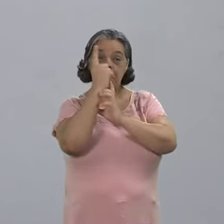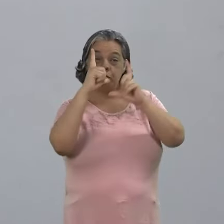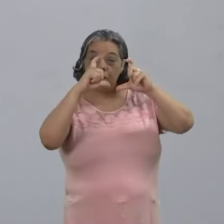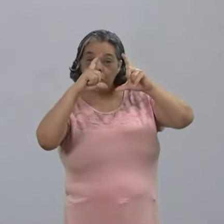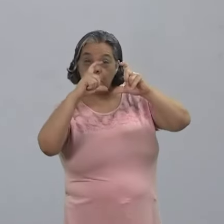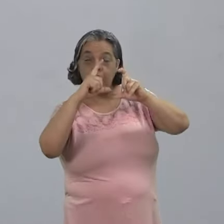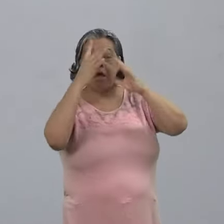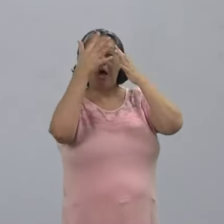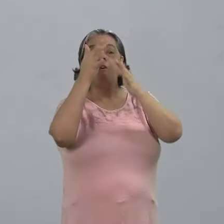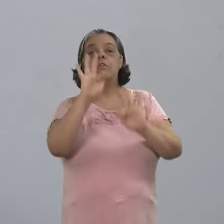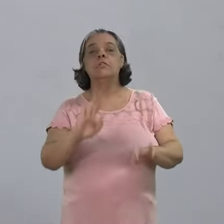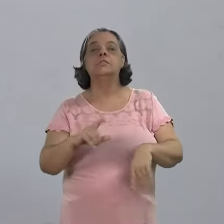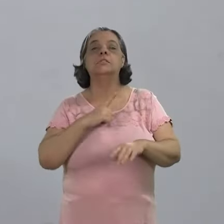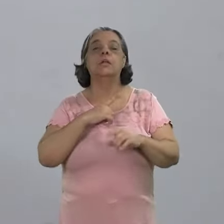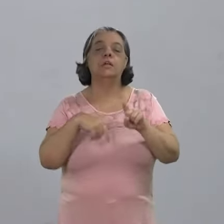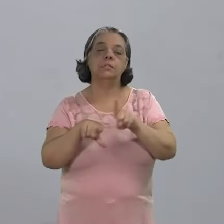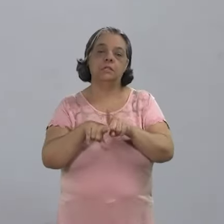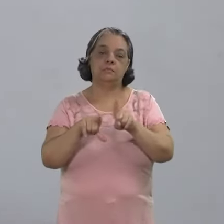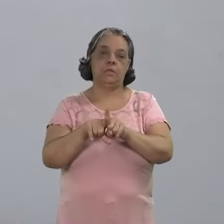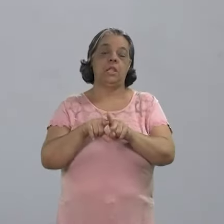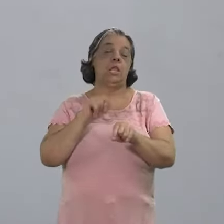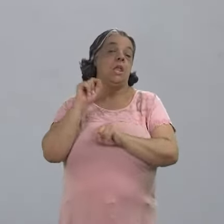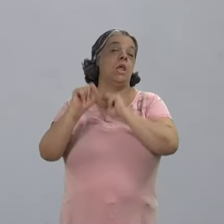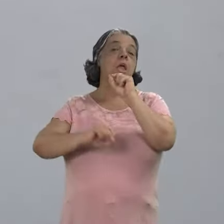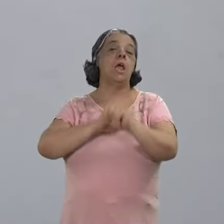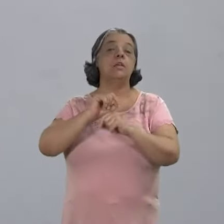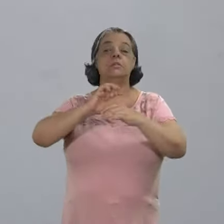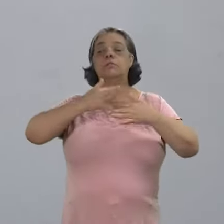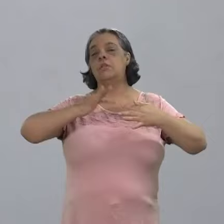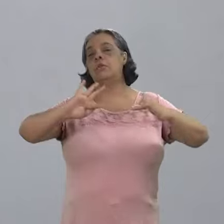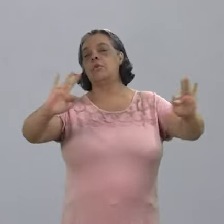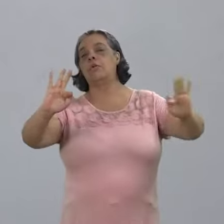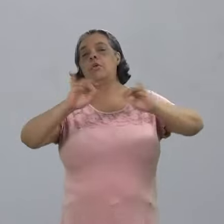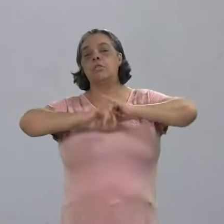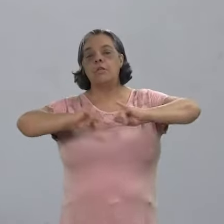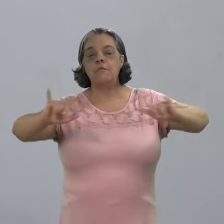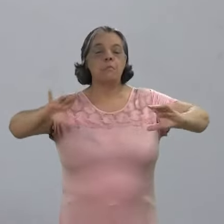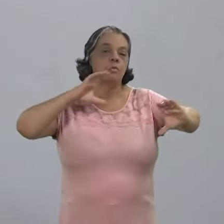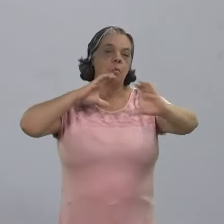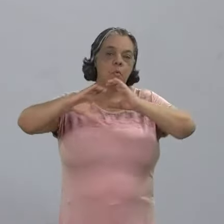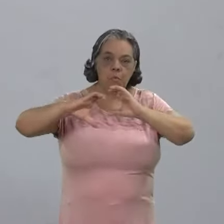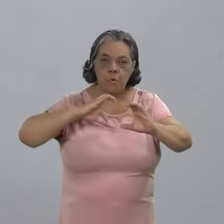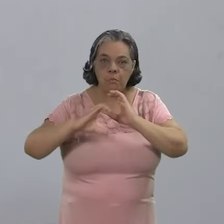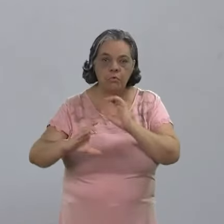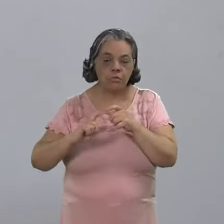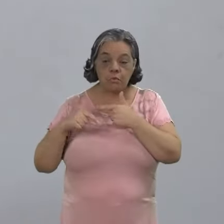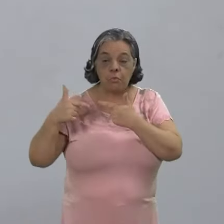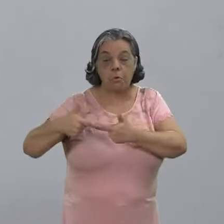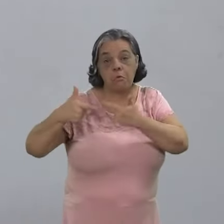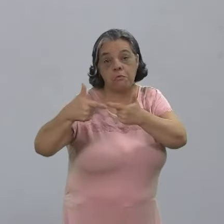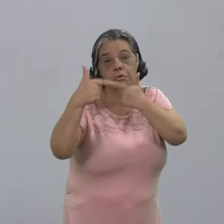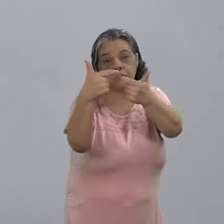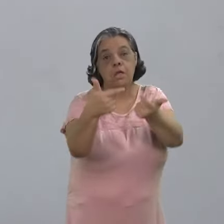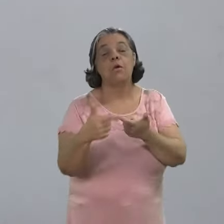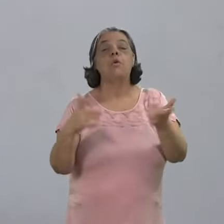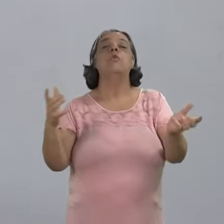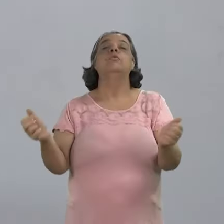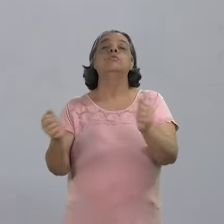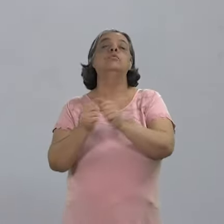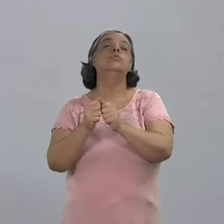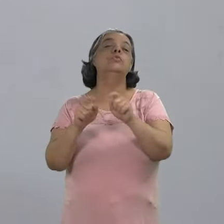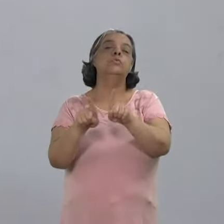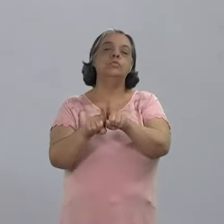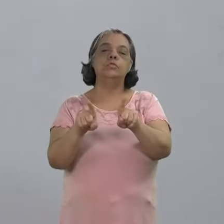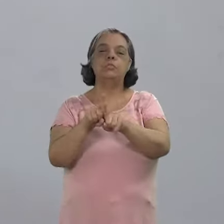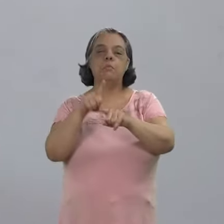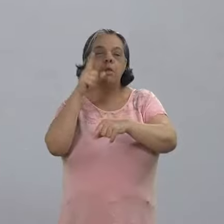fotografia com o francês Joseph Niepce, até hoje as tecnologias da informação e comunicação avançaram muito, e